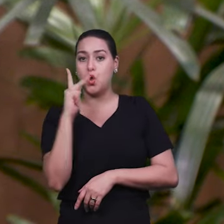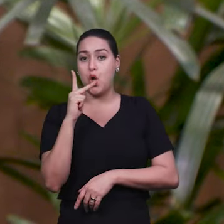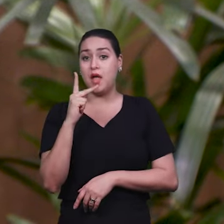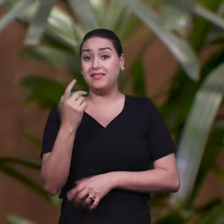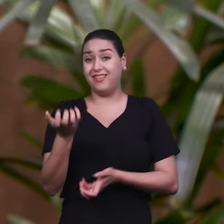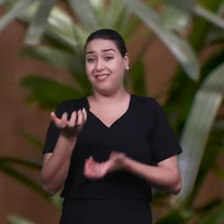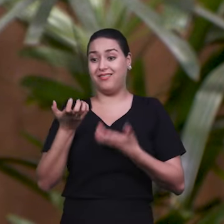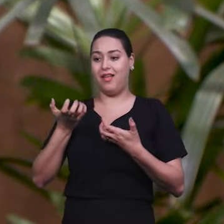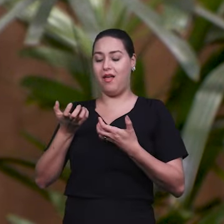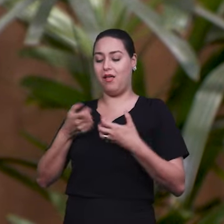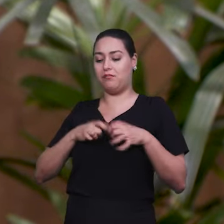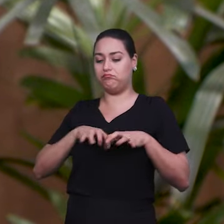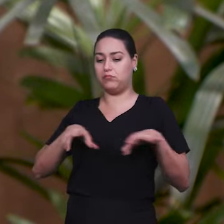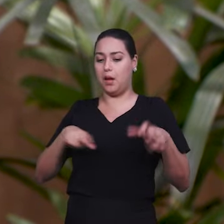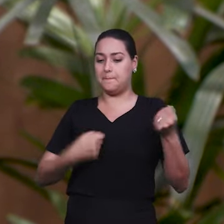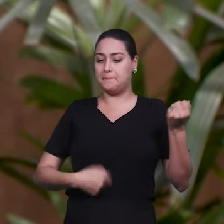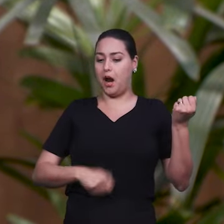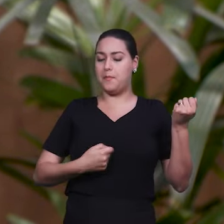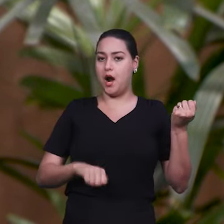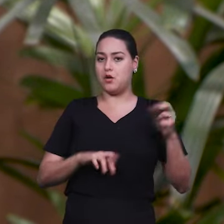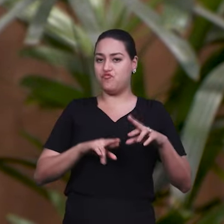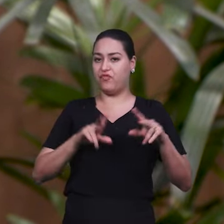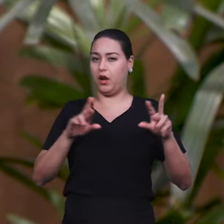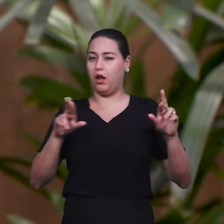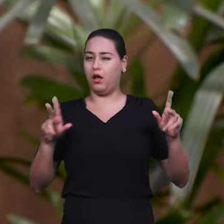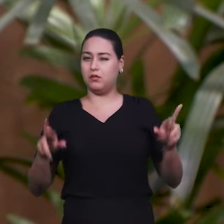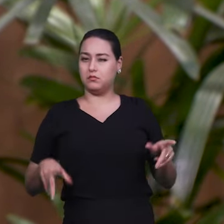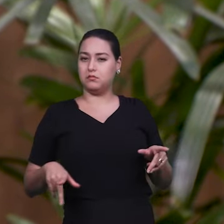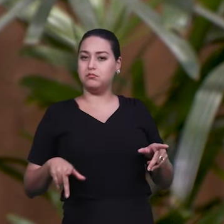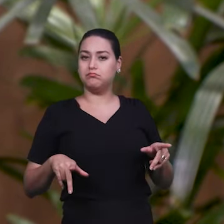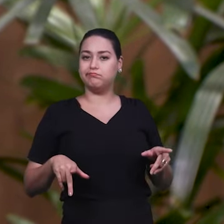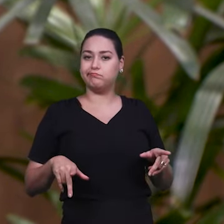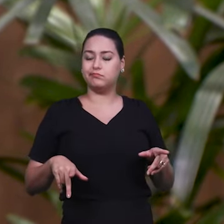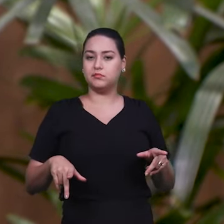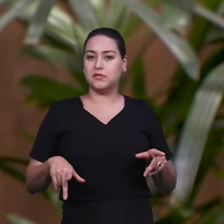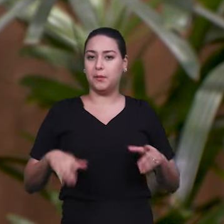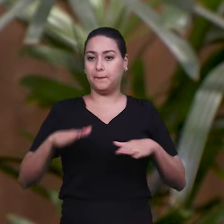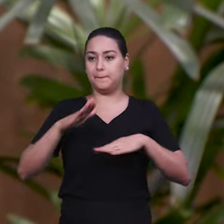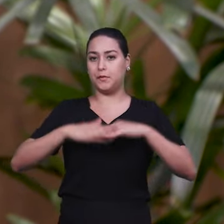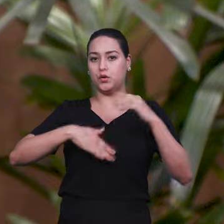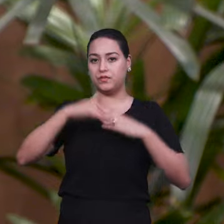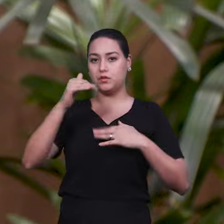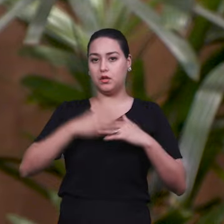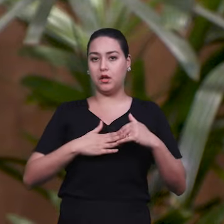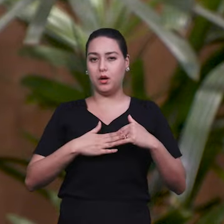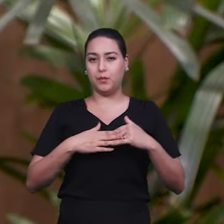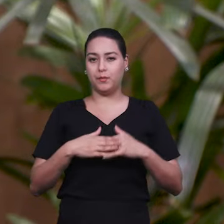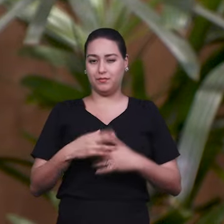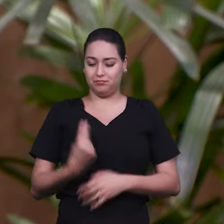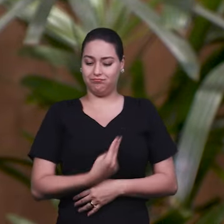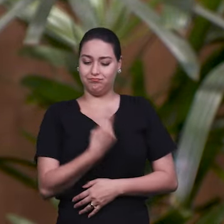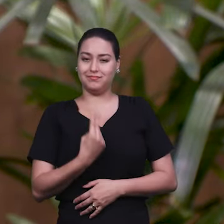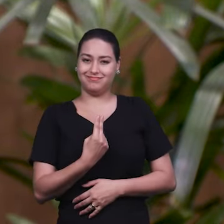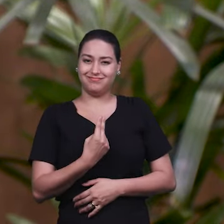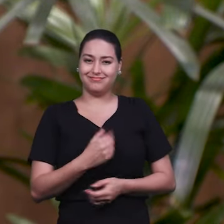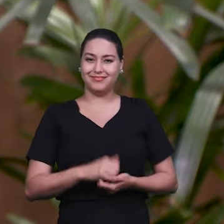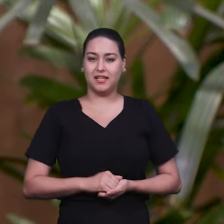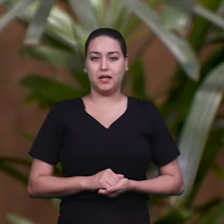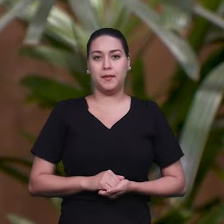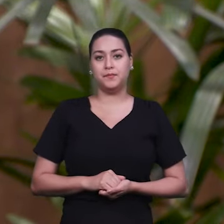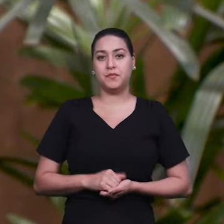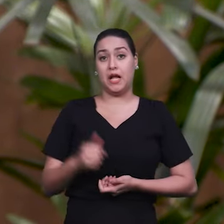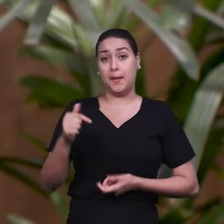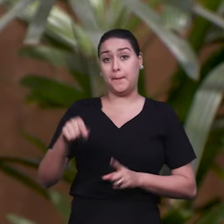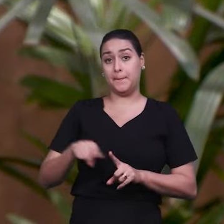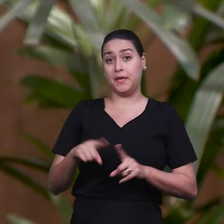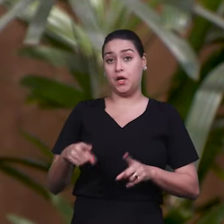músico, né? exercer a função de músico. Então, no caso do nosso curso aqui,